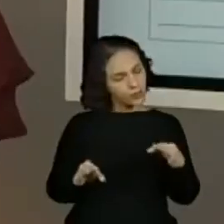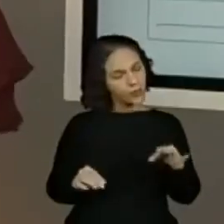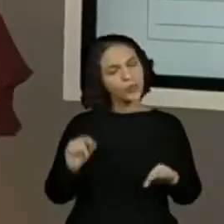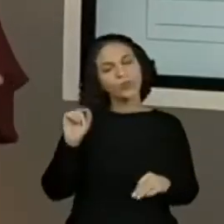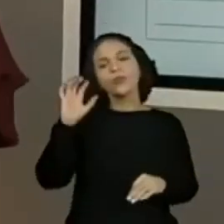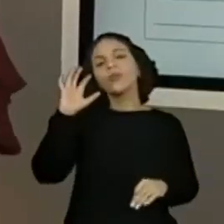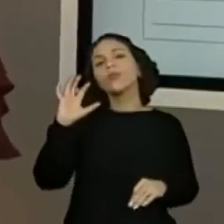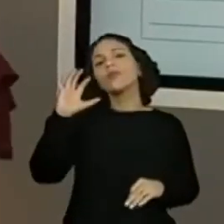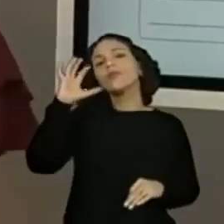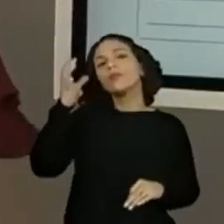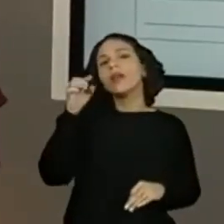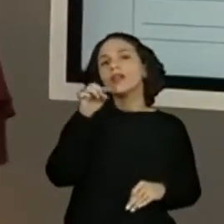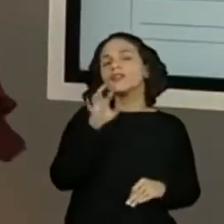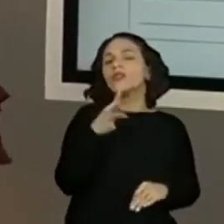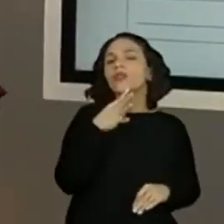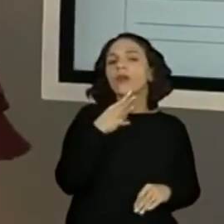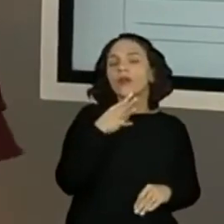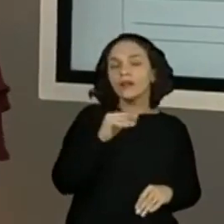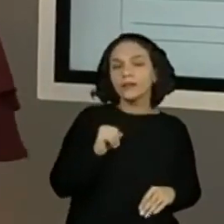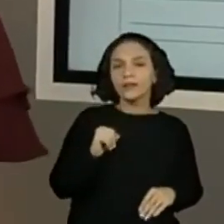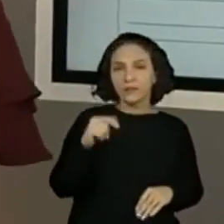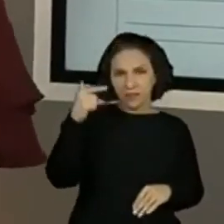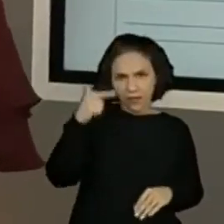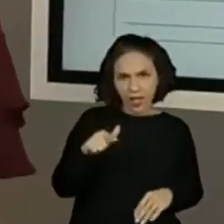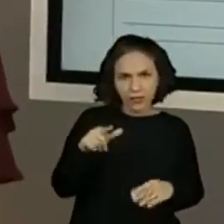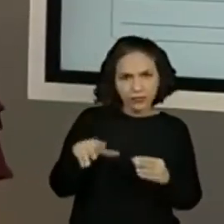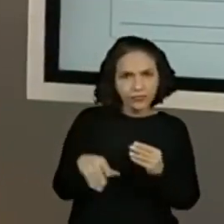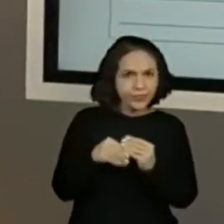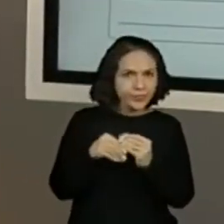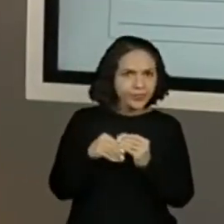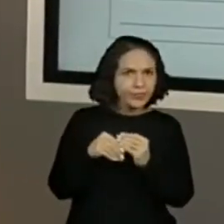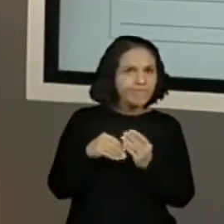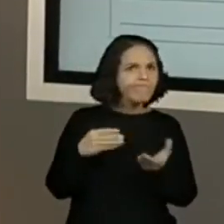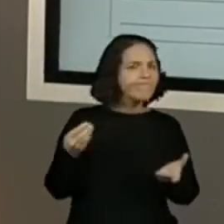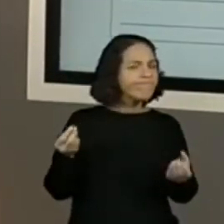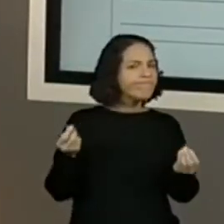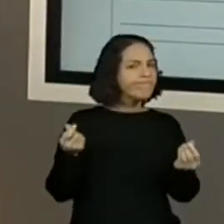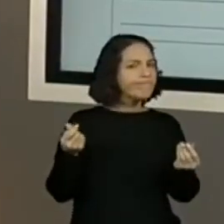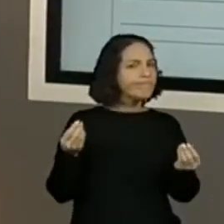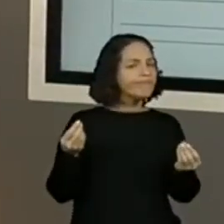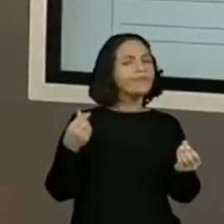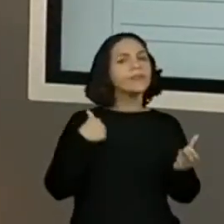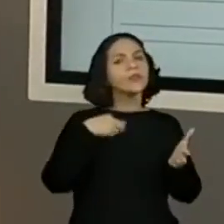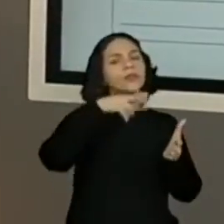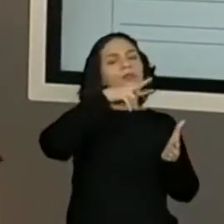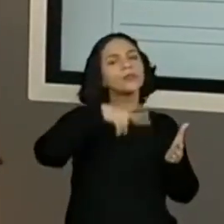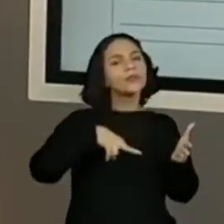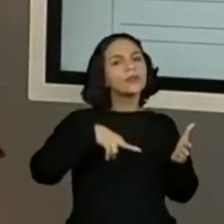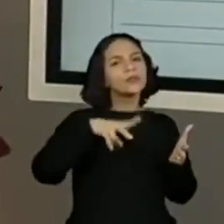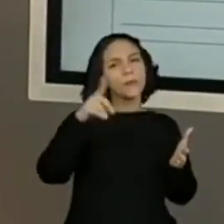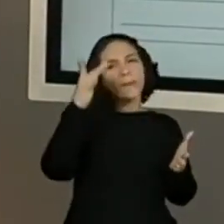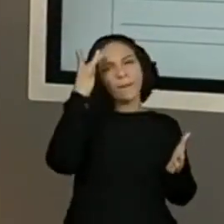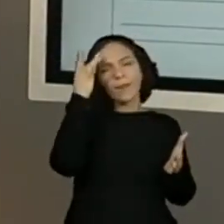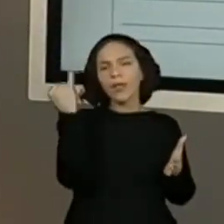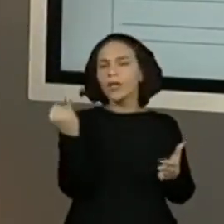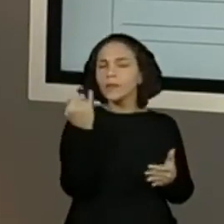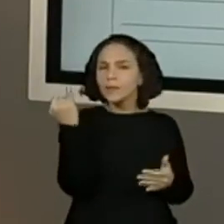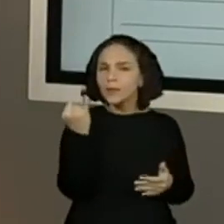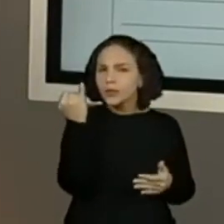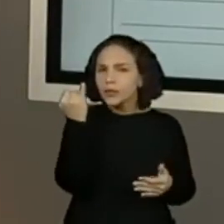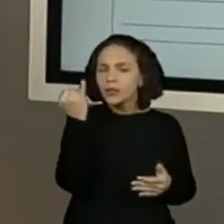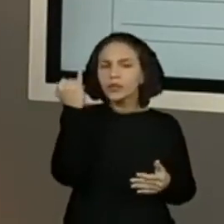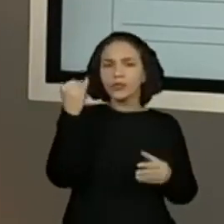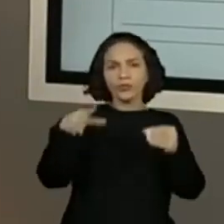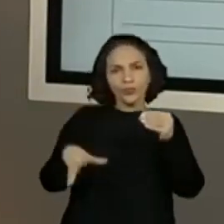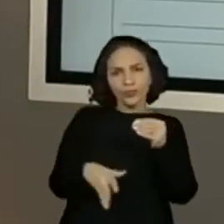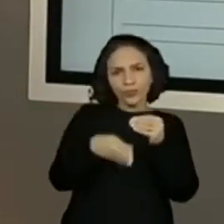acontecimentos da parte conhecida. Mais alguma informação lá de alguma coisa que eu trouxe durante a leitura que vocês acham importante para